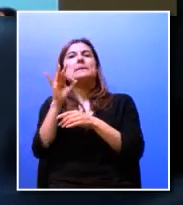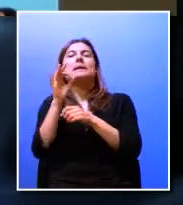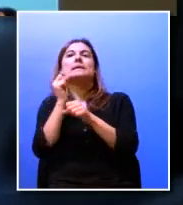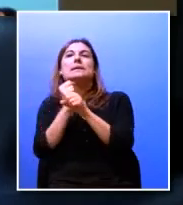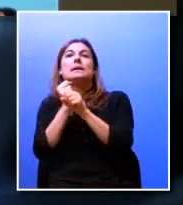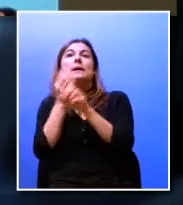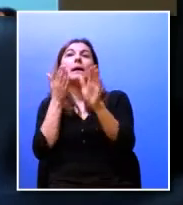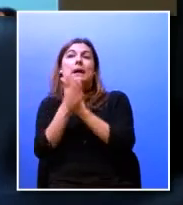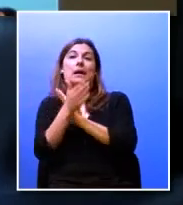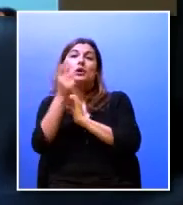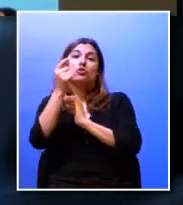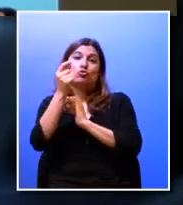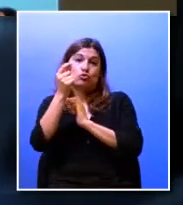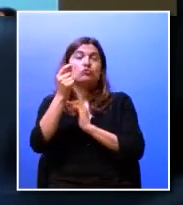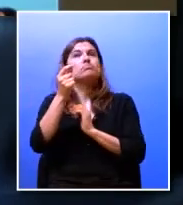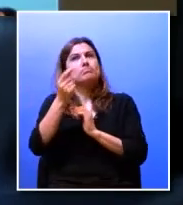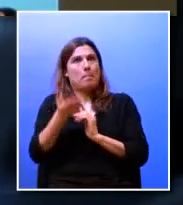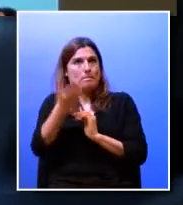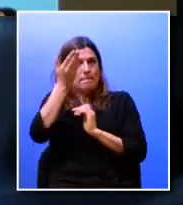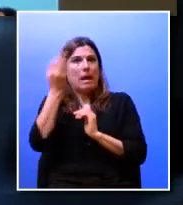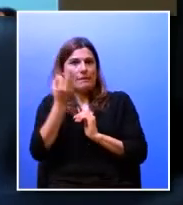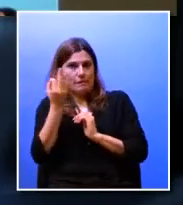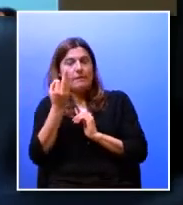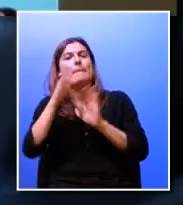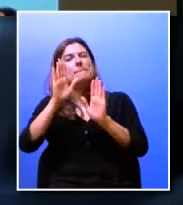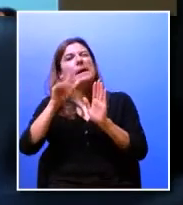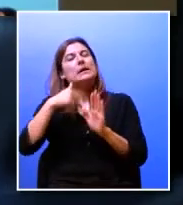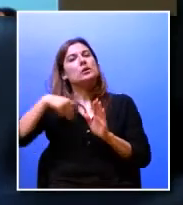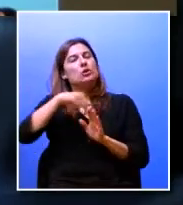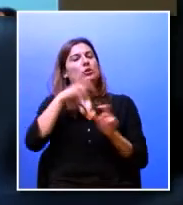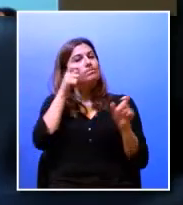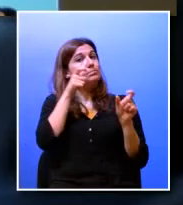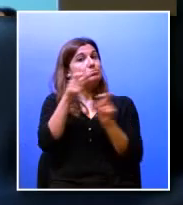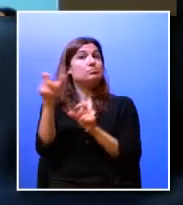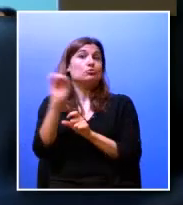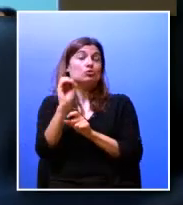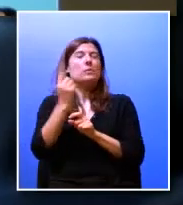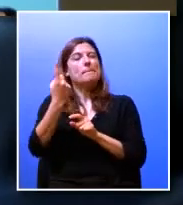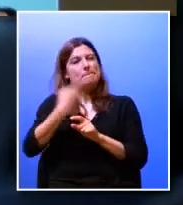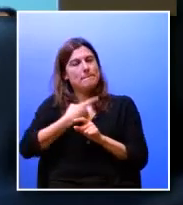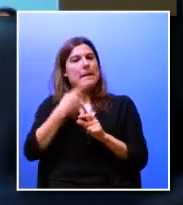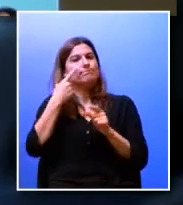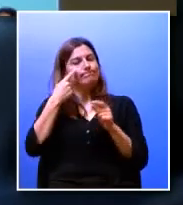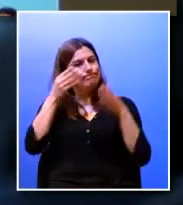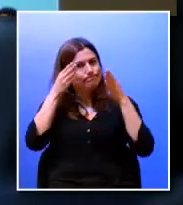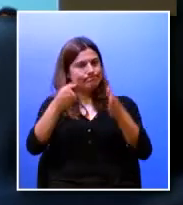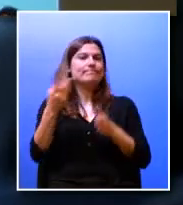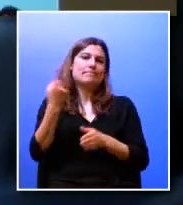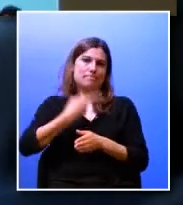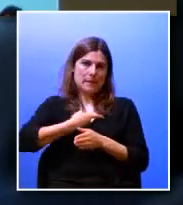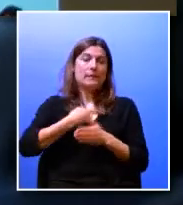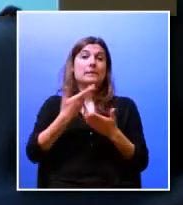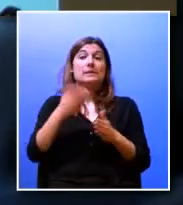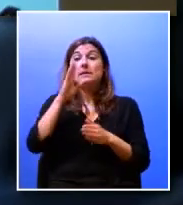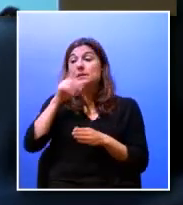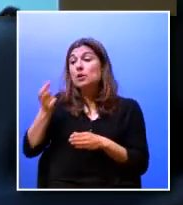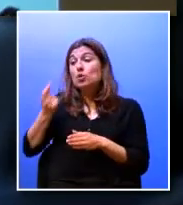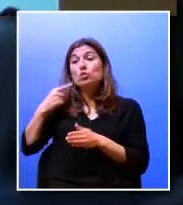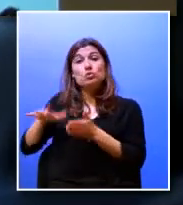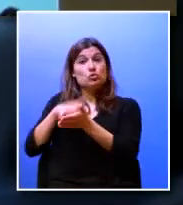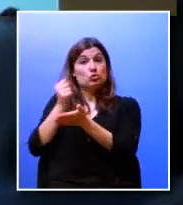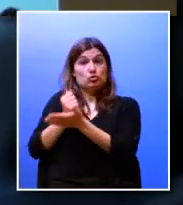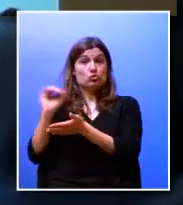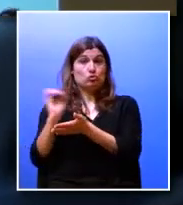também na perspectiva da universidade que é um KPI que nós monitorizamos e sobre o qual nós devemos estar muito atentos porque se eles não acabarem os cursos isso vai